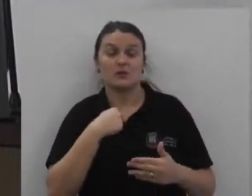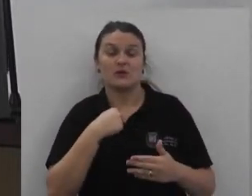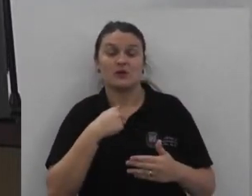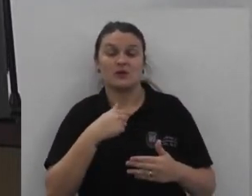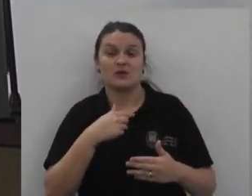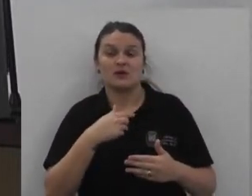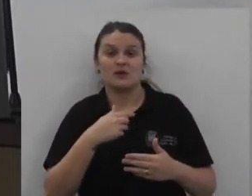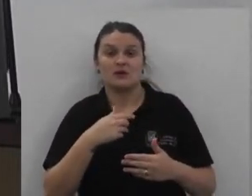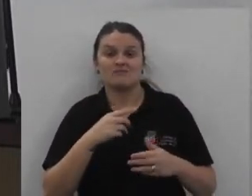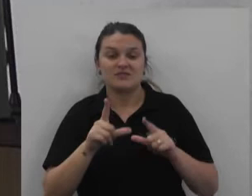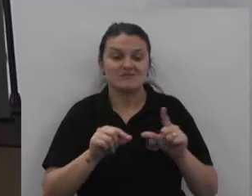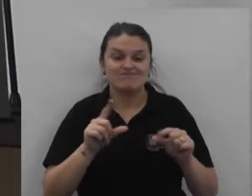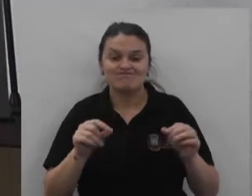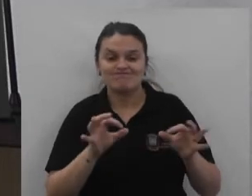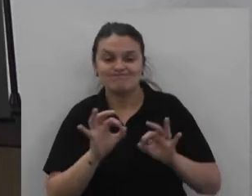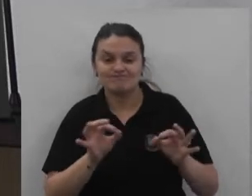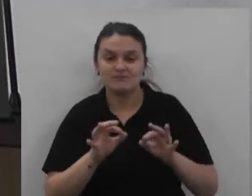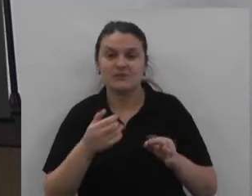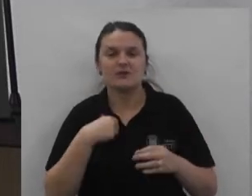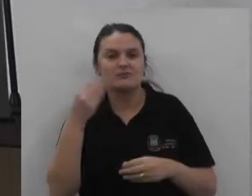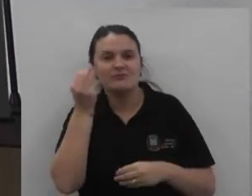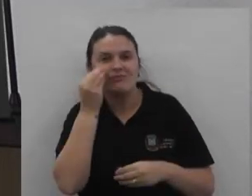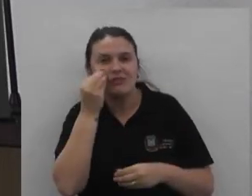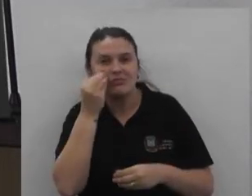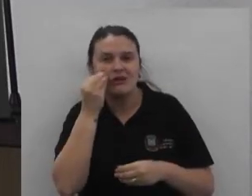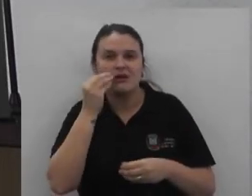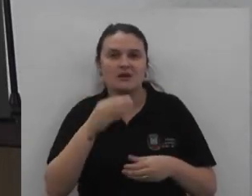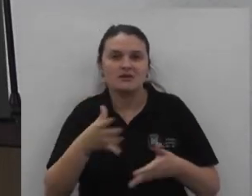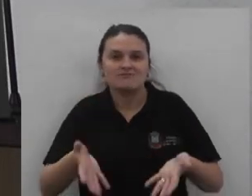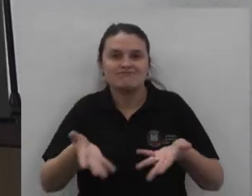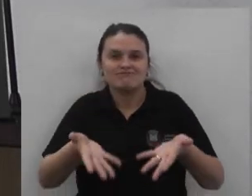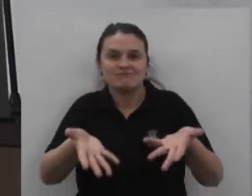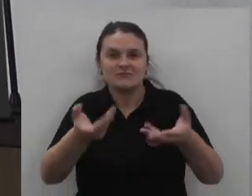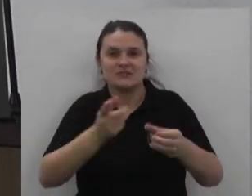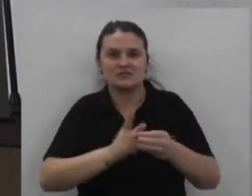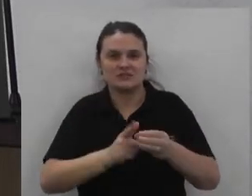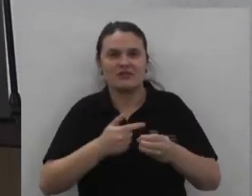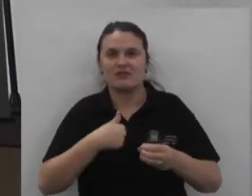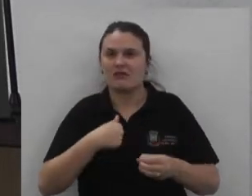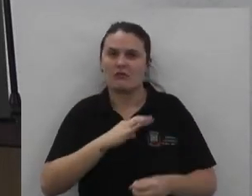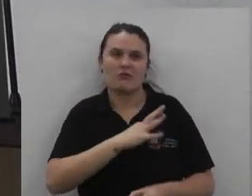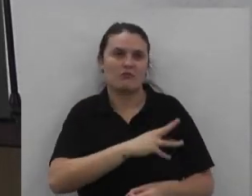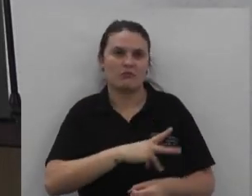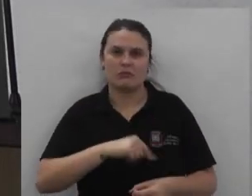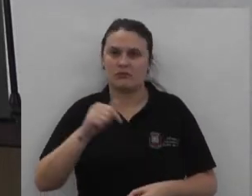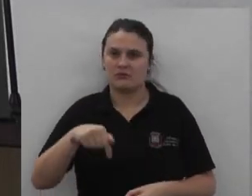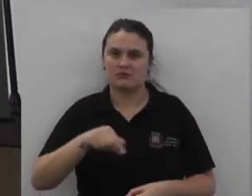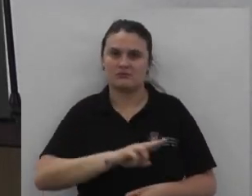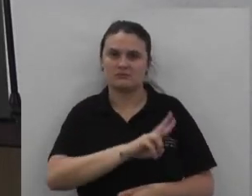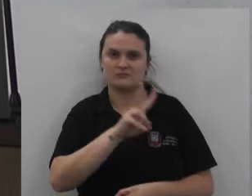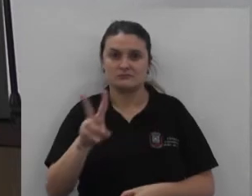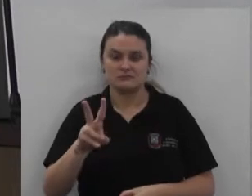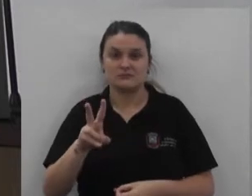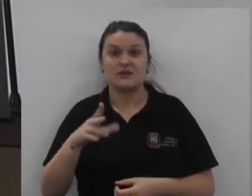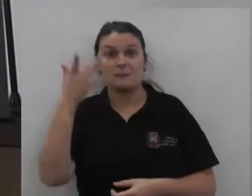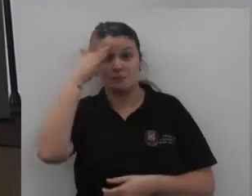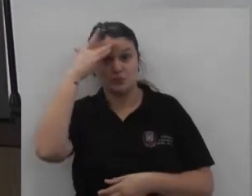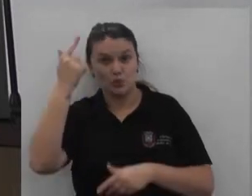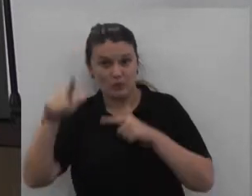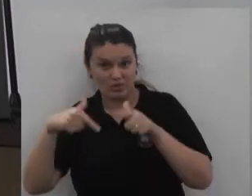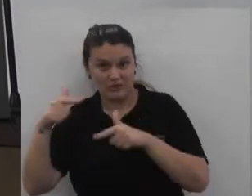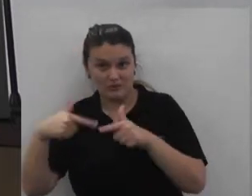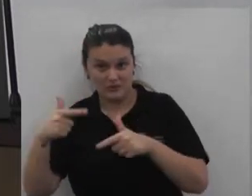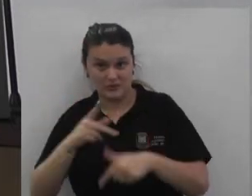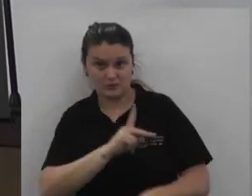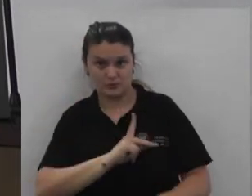das minhas Possibilidades Tentado colaborar Para essa cidade Que eu gosto Que eu amo E eu acho Que é isso Que a gente Tem que fazer E os homens públicos